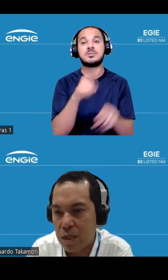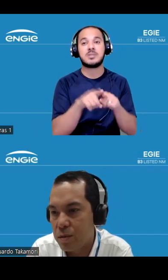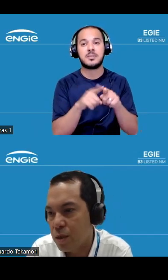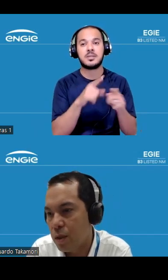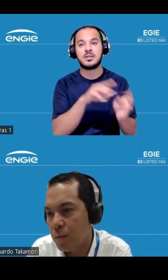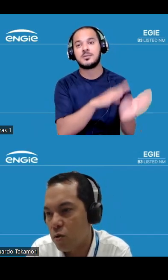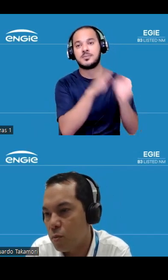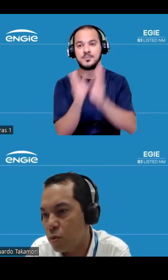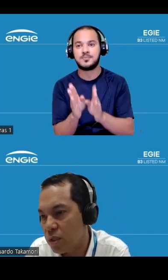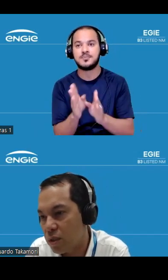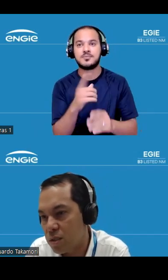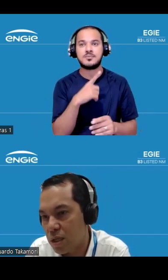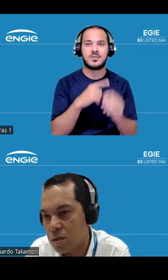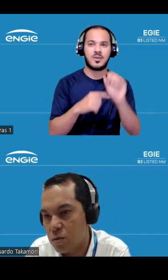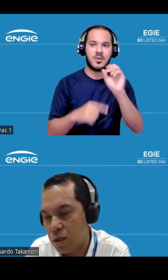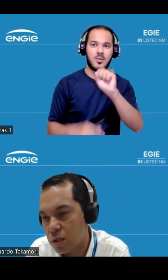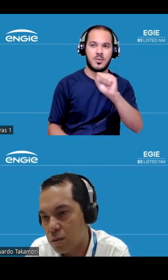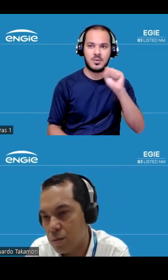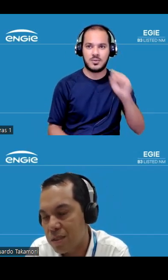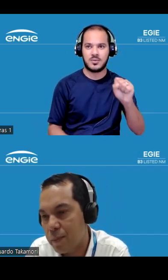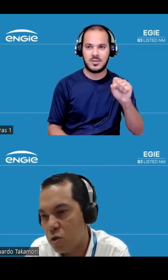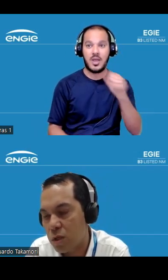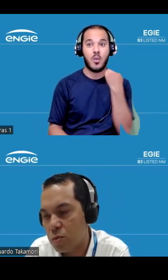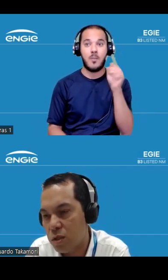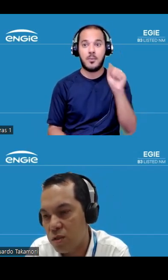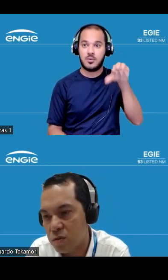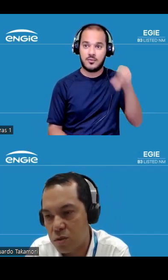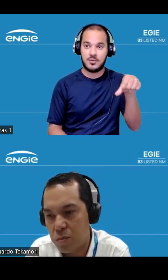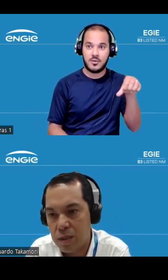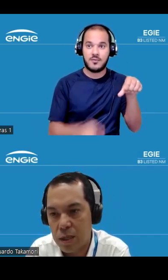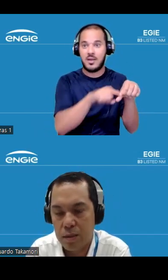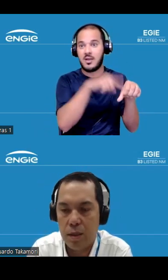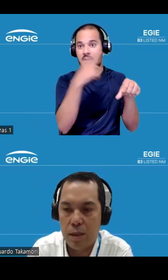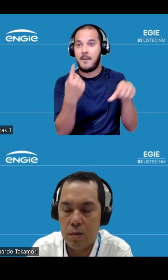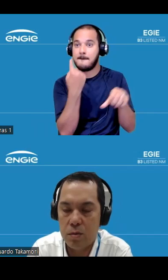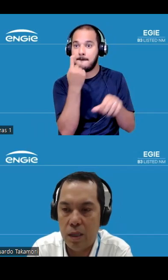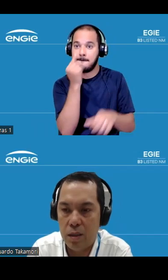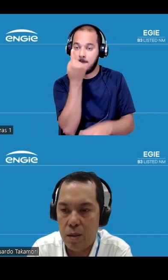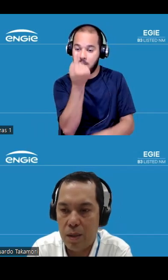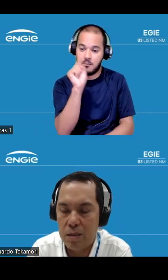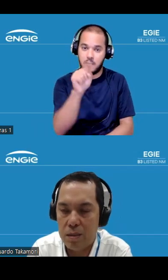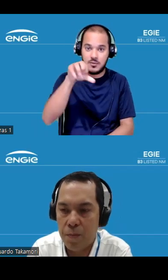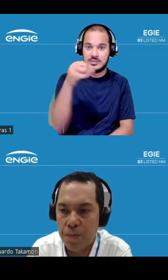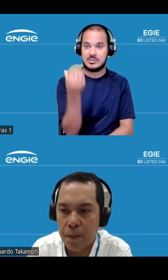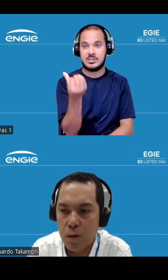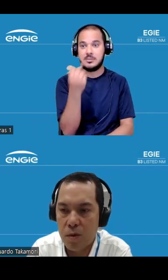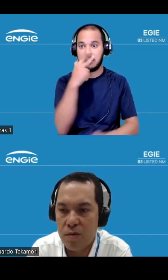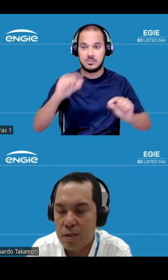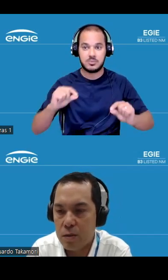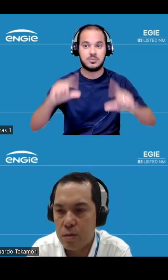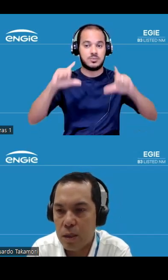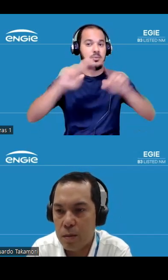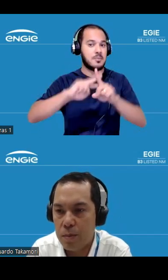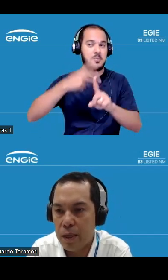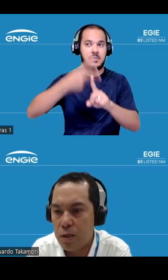do ano passado para 1.86 ou seja basicamente o mesmo nível de EBITDA entre trimestres uma